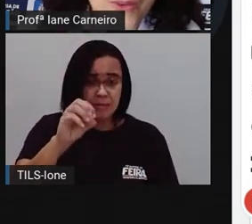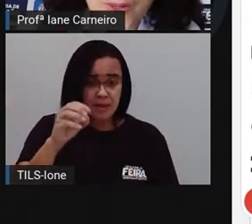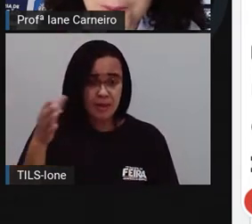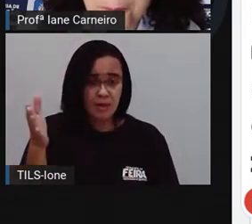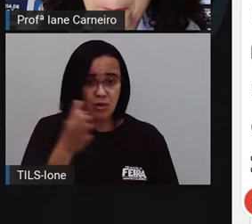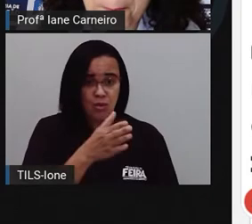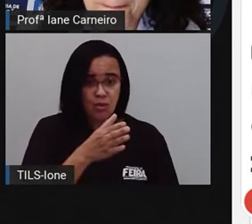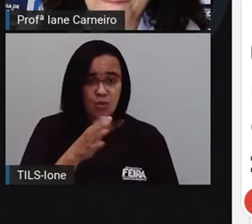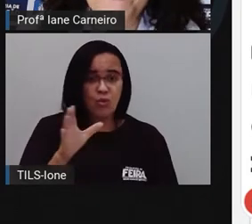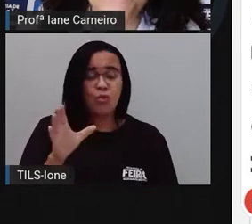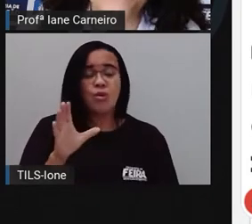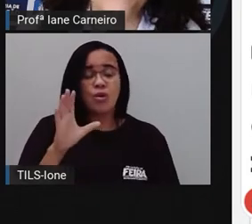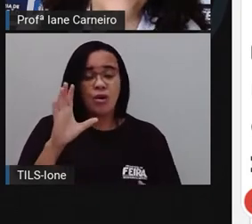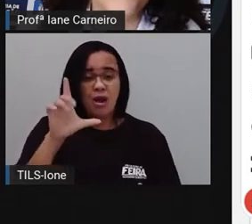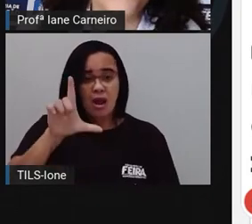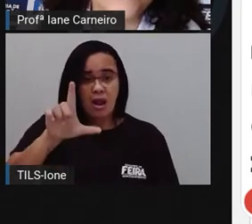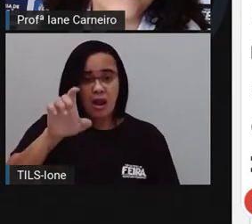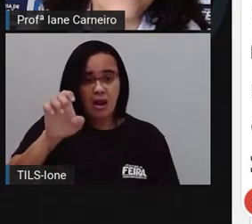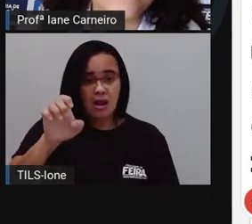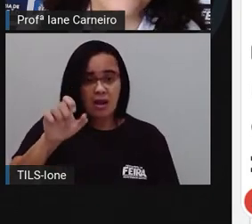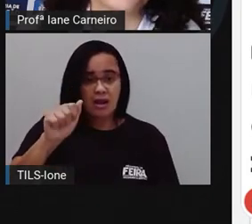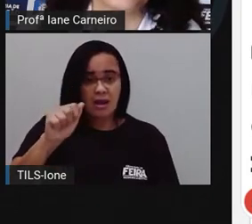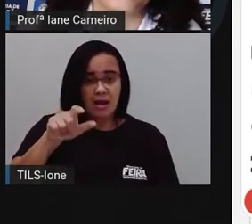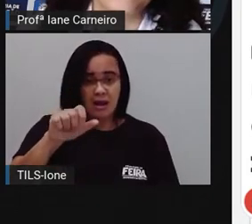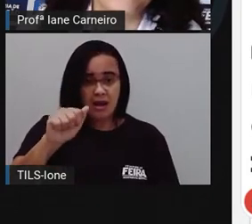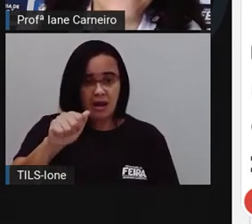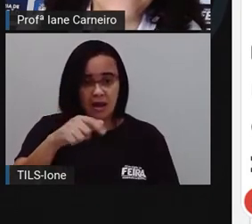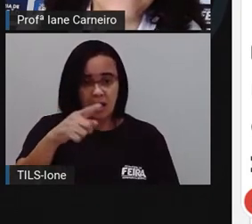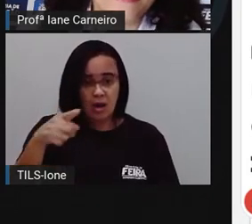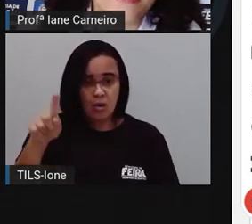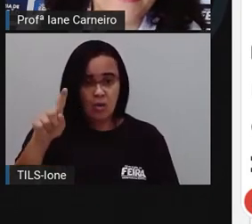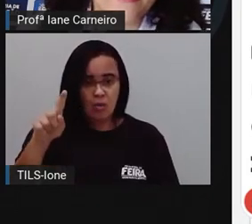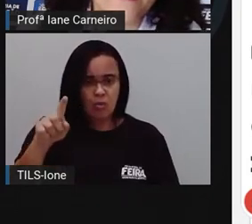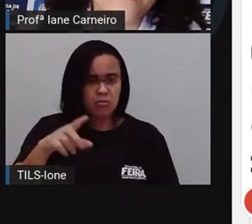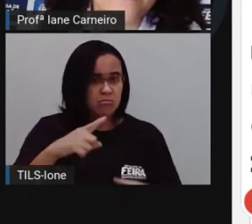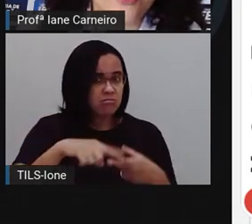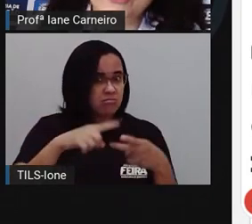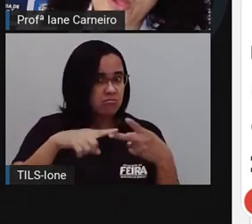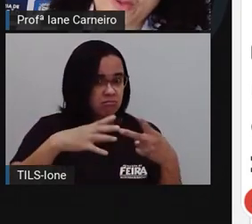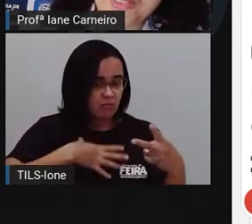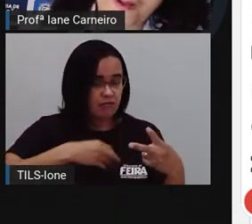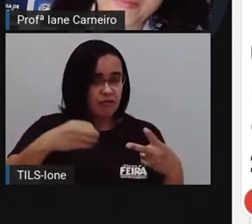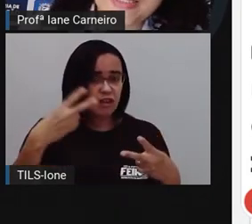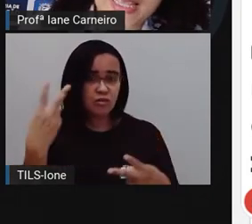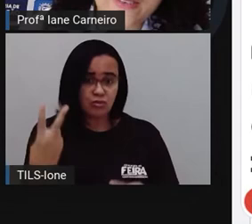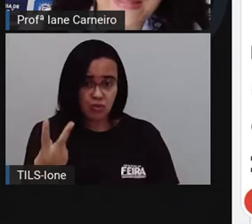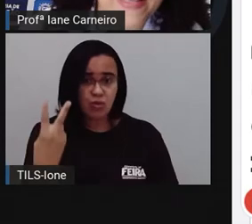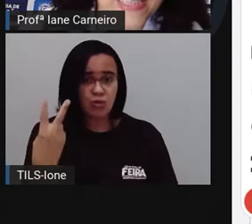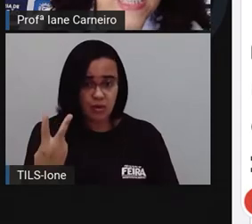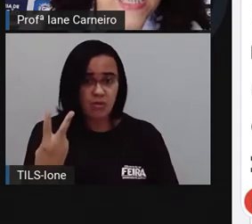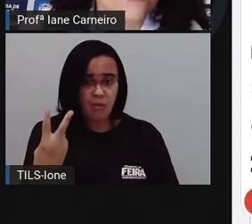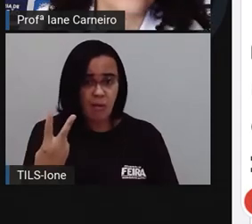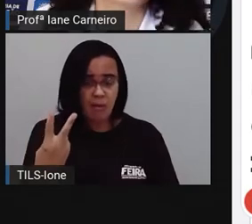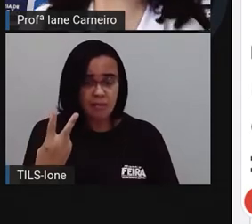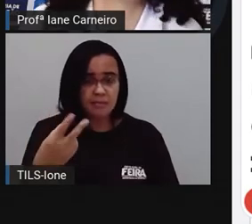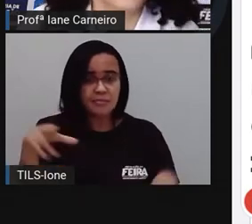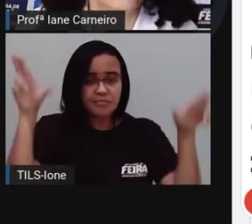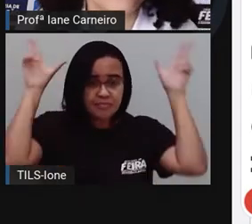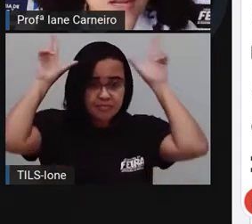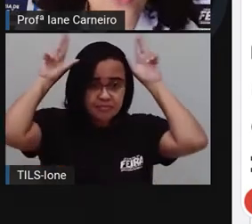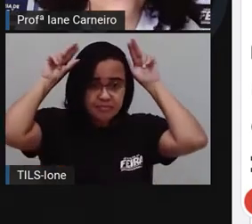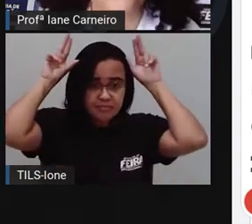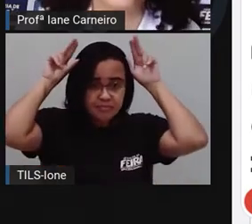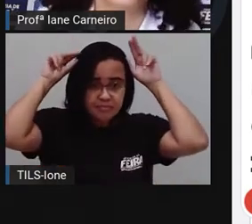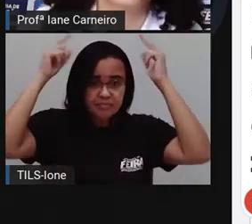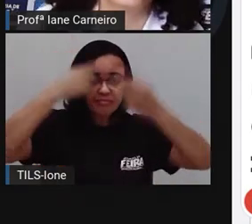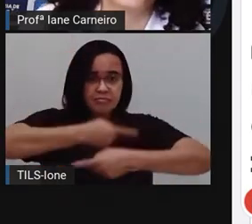ele colocou? Dois. E a zebra, ó, não é um animal brasileiro, né? Mas tá aqui no censo do